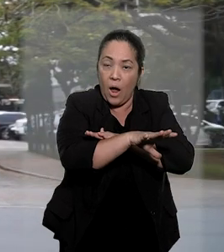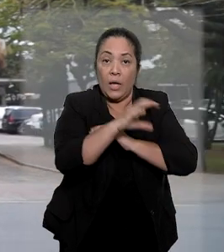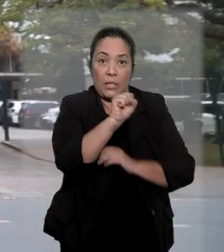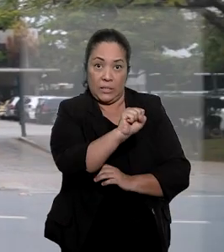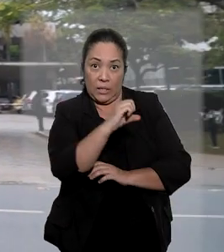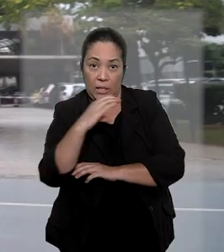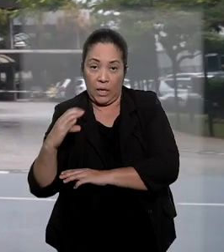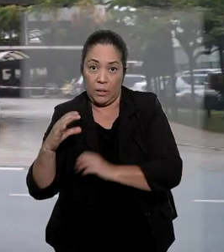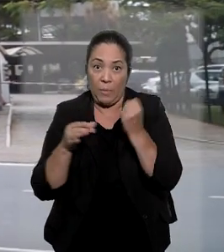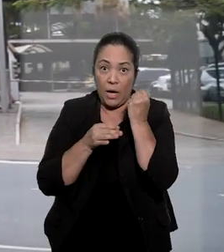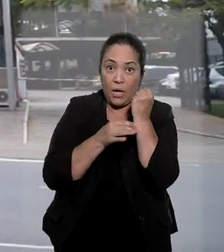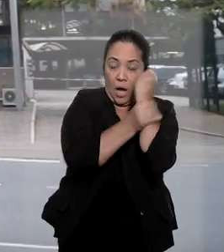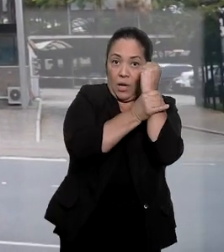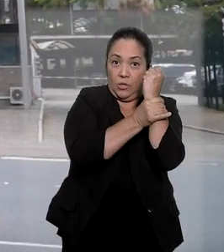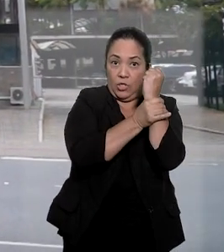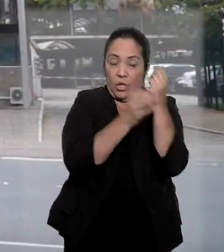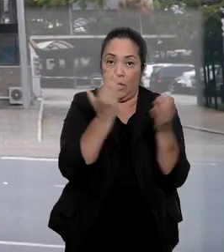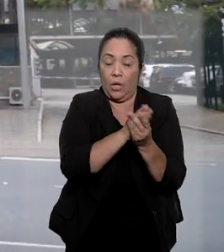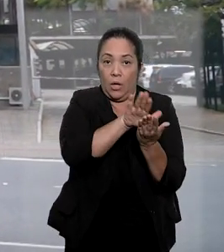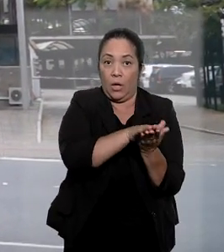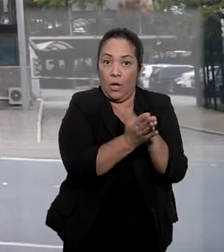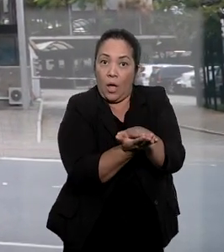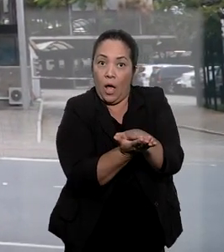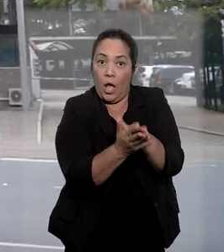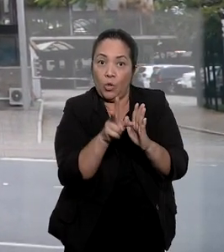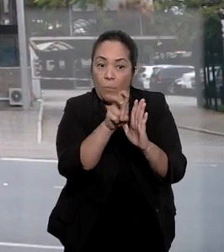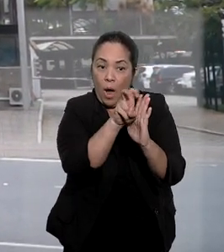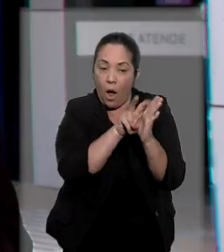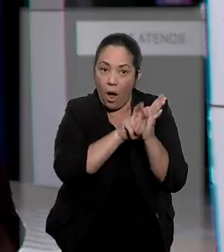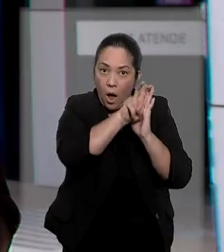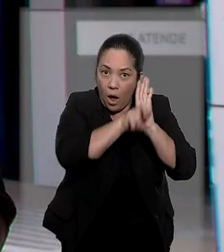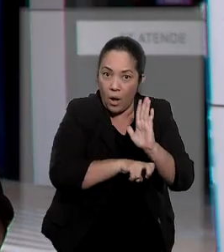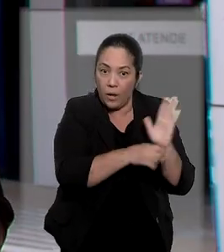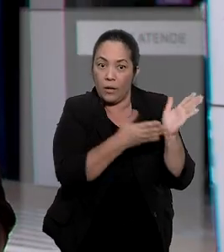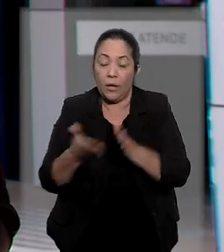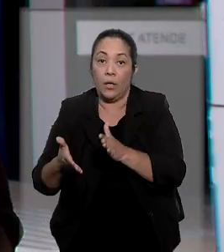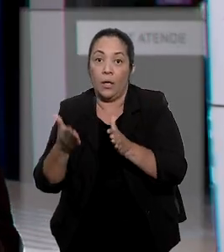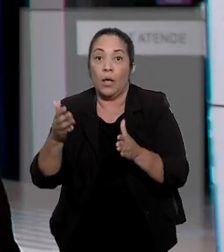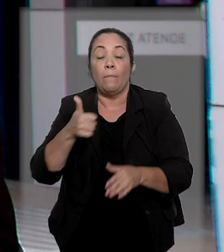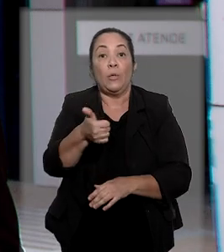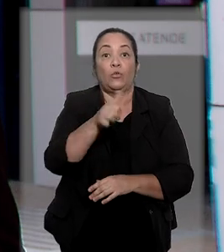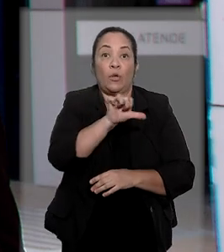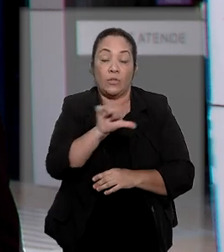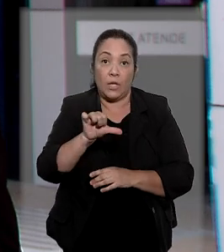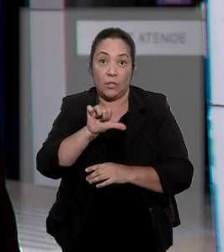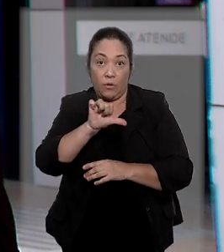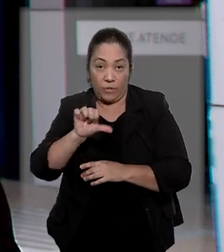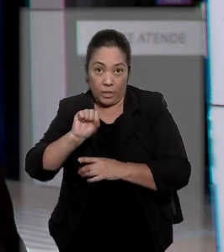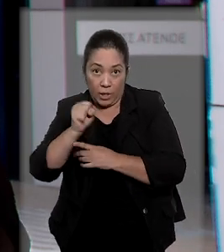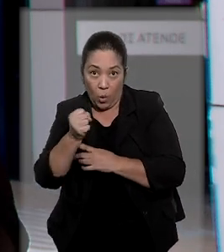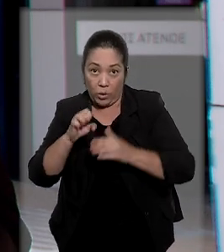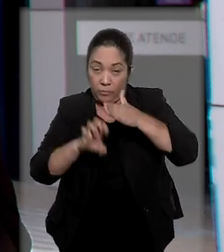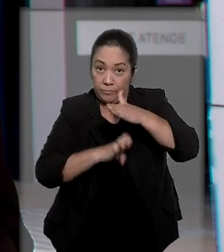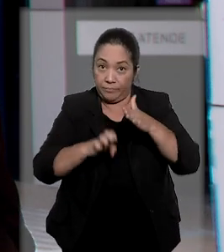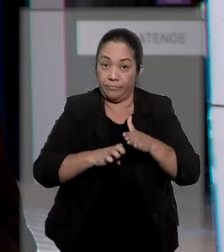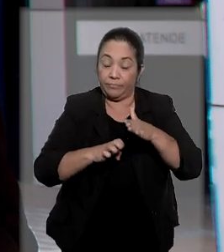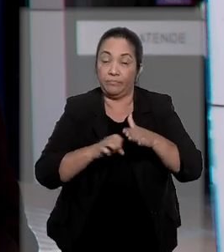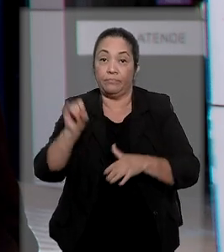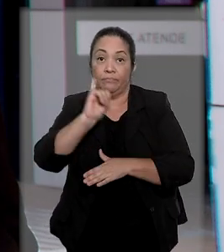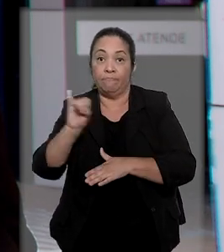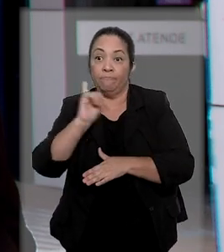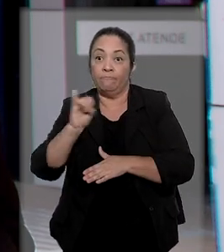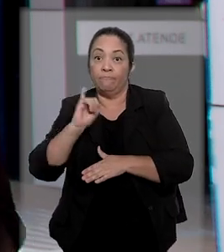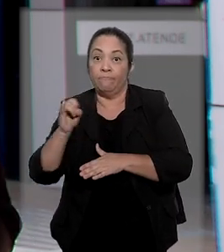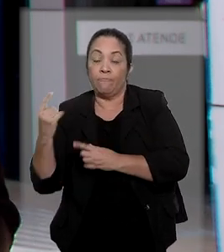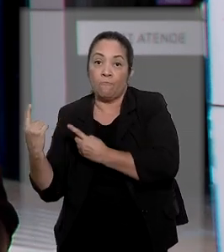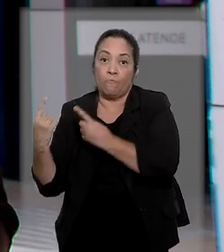Catarina como garantia do juízo no âmbito de ação tributária. De acordo com o processo, em 1998, a Oi ajuizou a